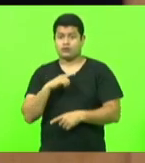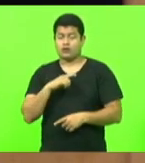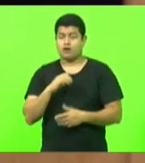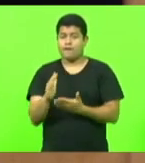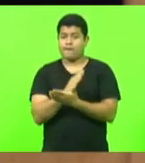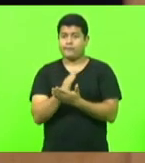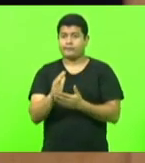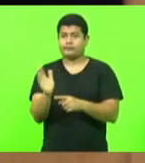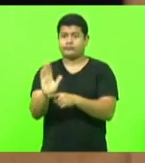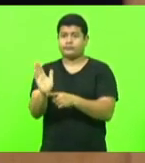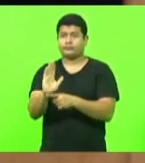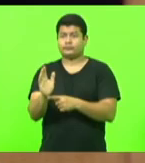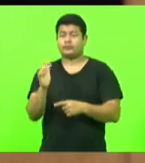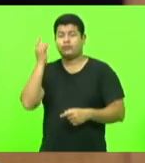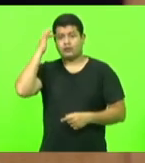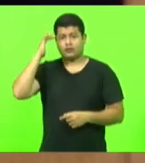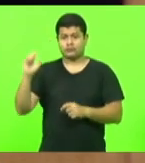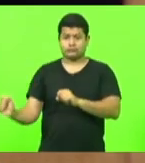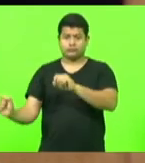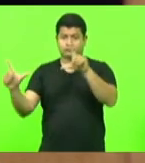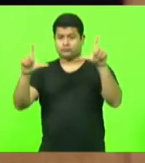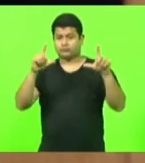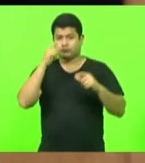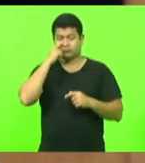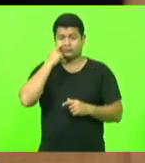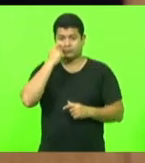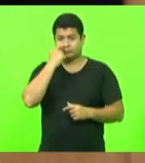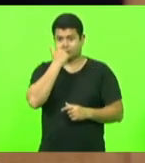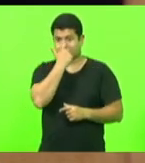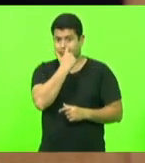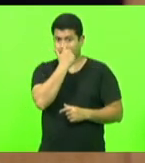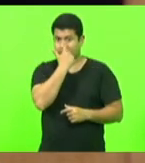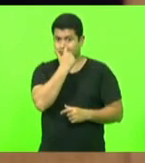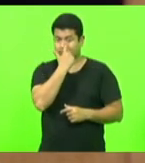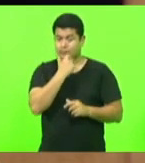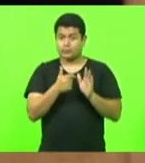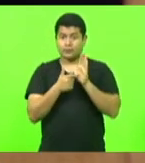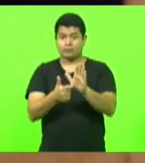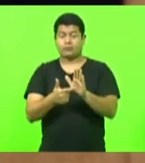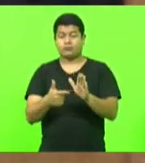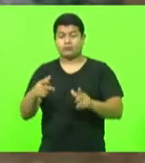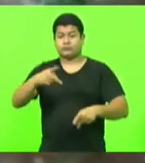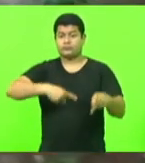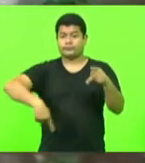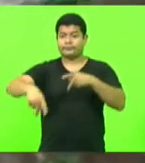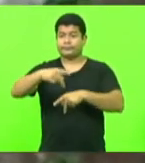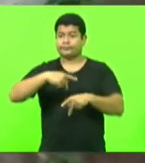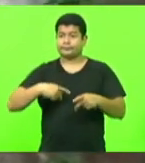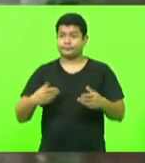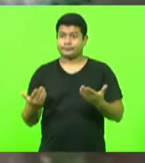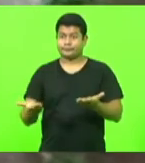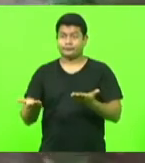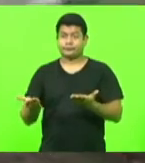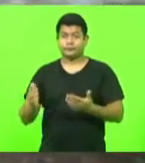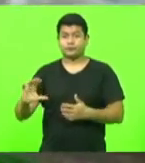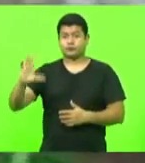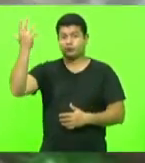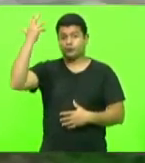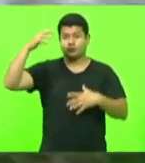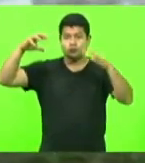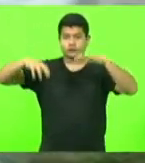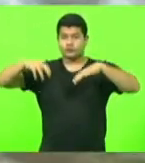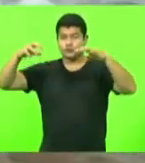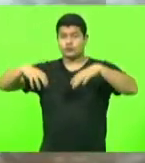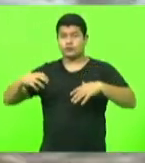serão também liberados, para mostrar para a população o que a chuva fez em